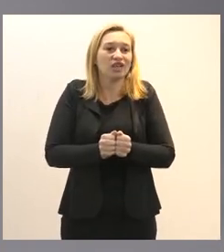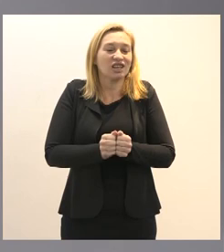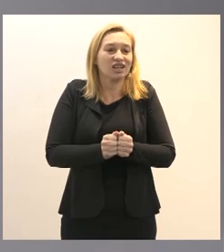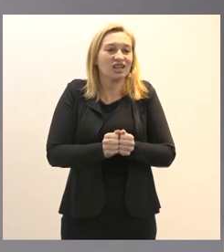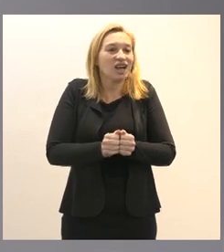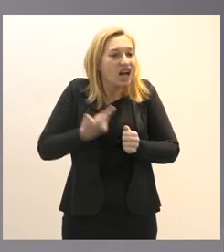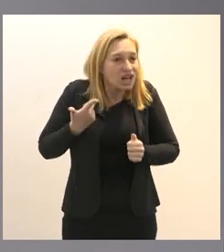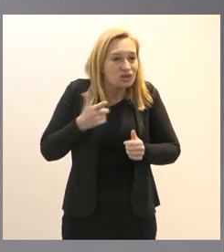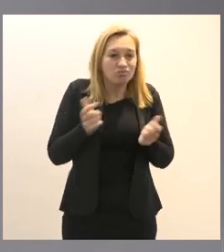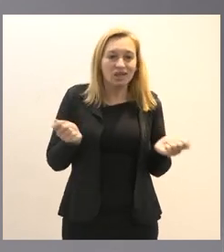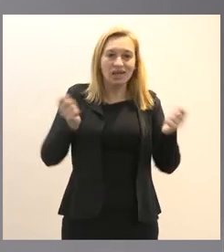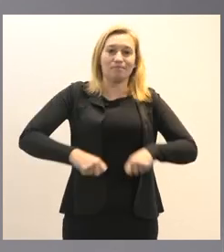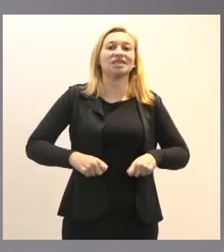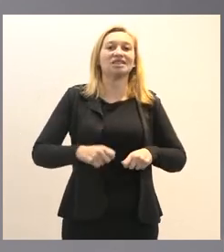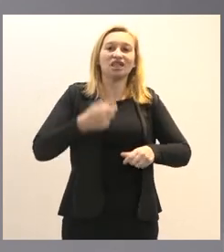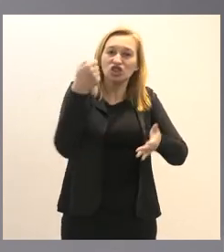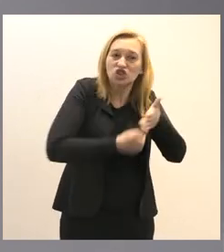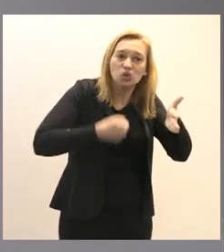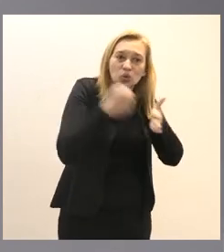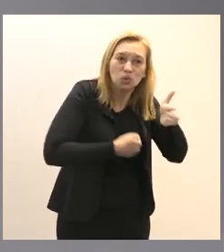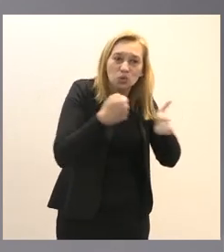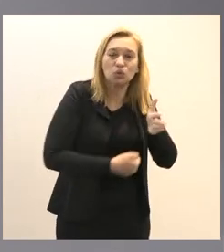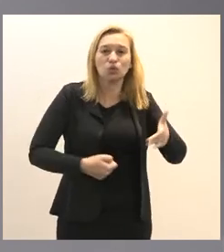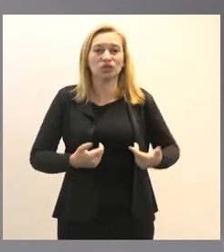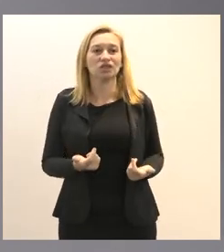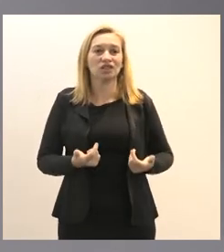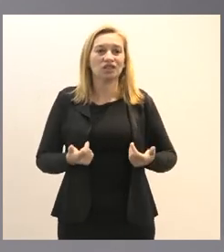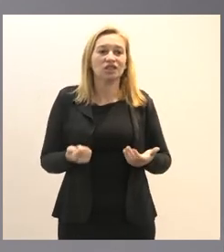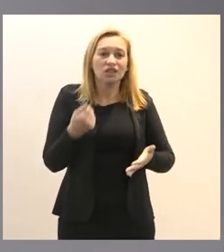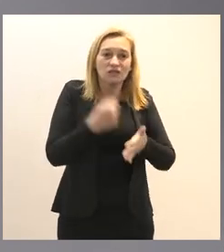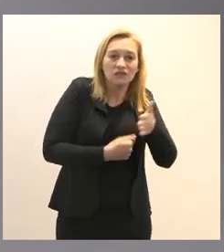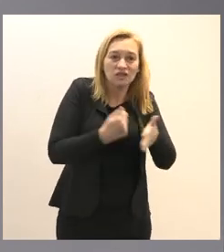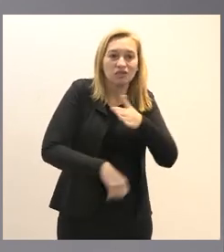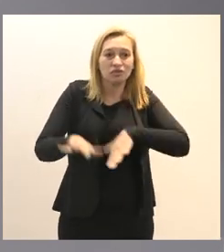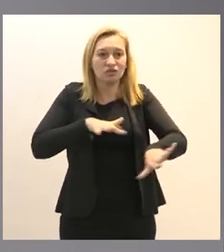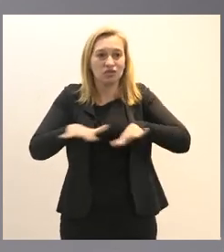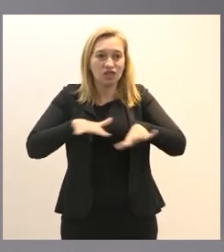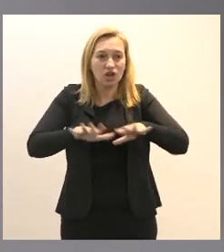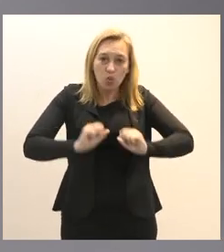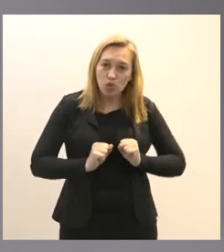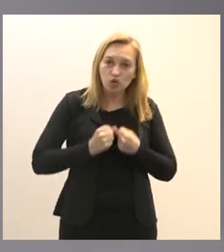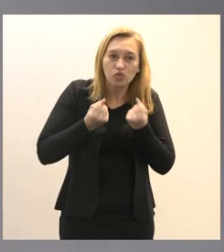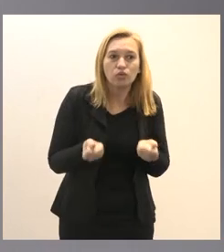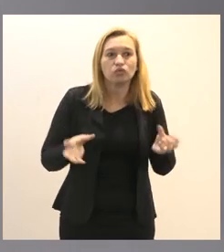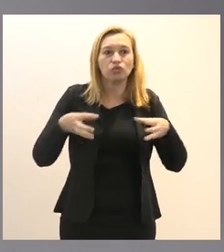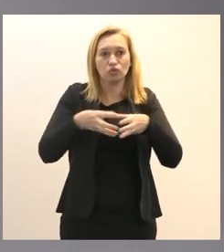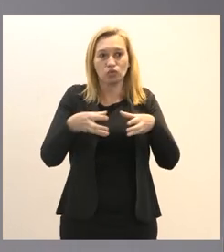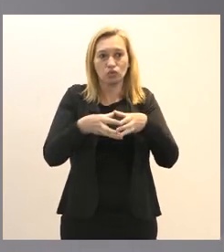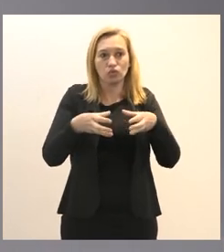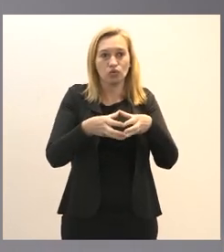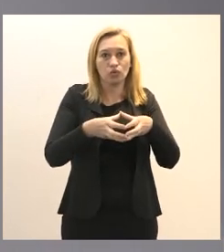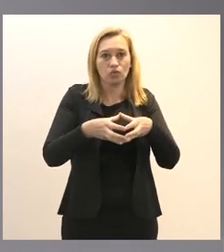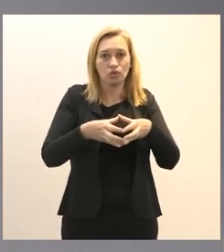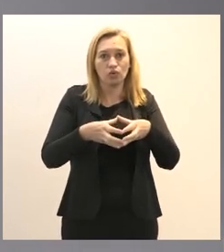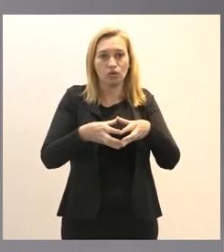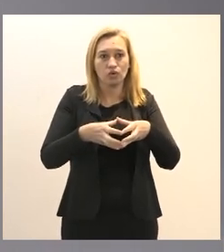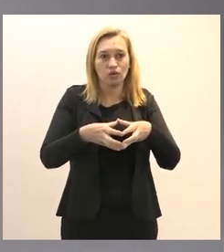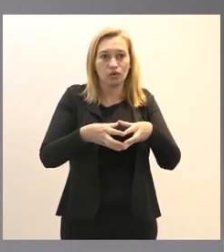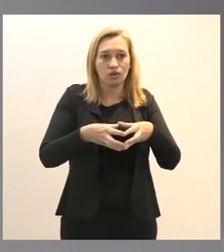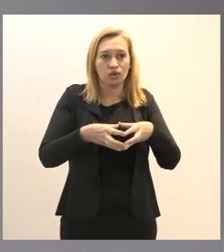capacidade de luta a nossa capacidade de manifestação o esforço coletivo é isso que vai ser